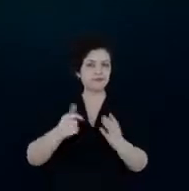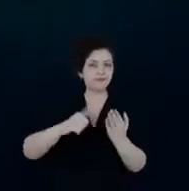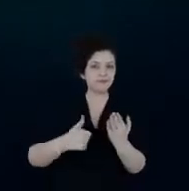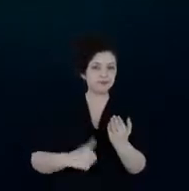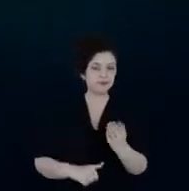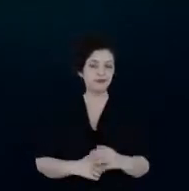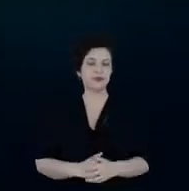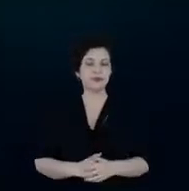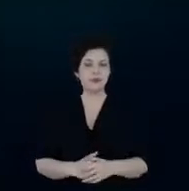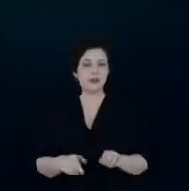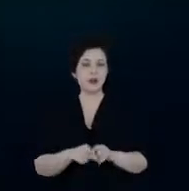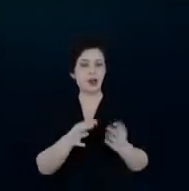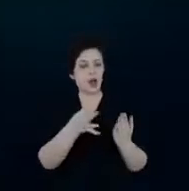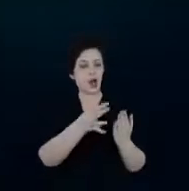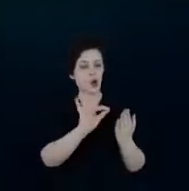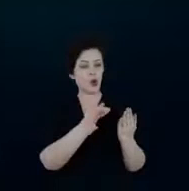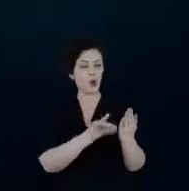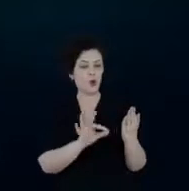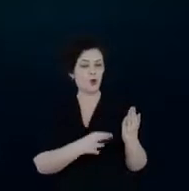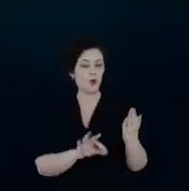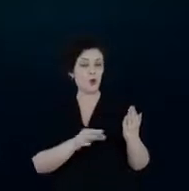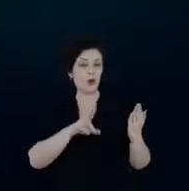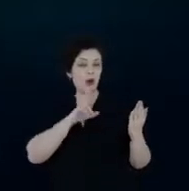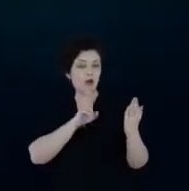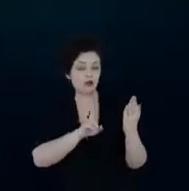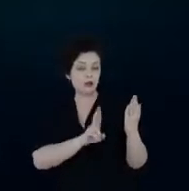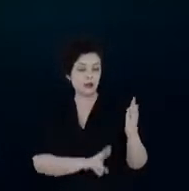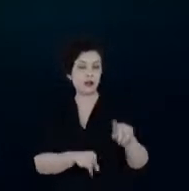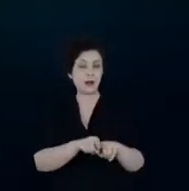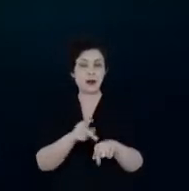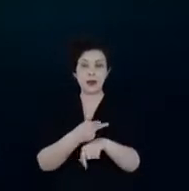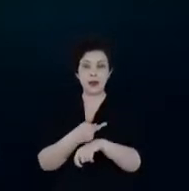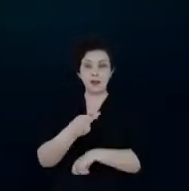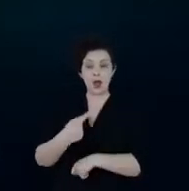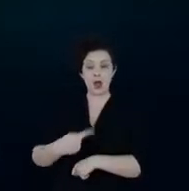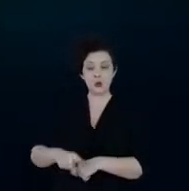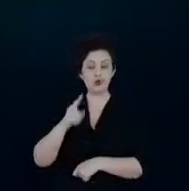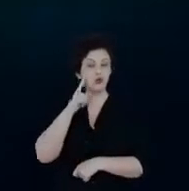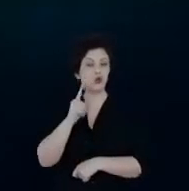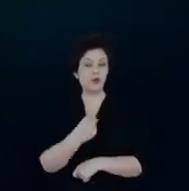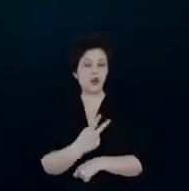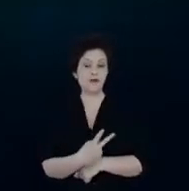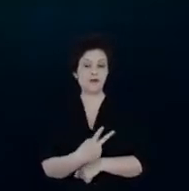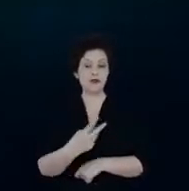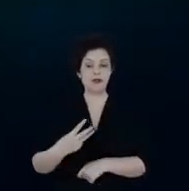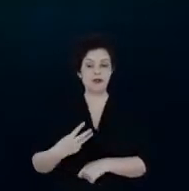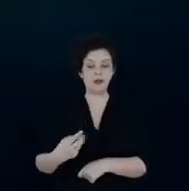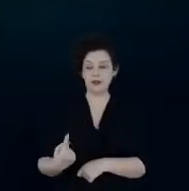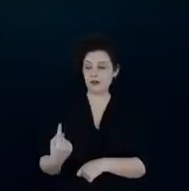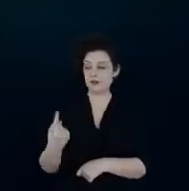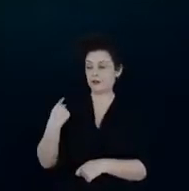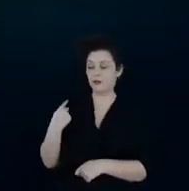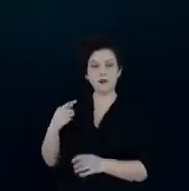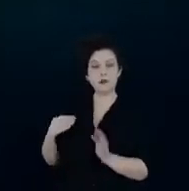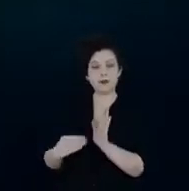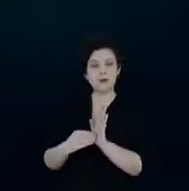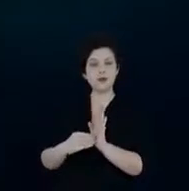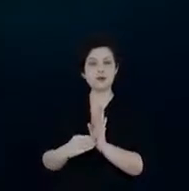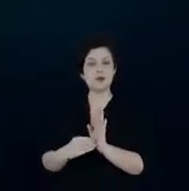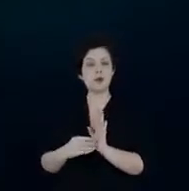correção e divulgação de resultados, e premiação. No último dia 23, foi definido, foi